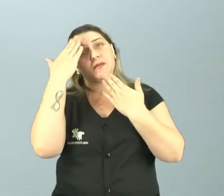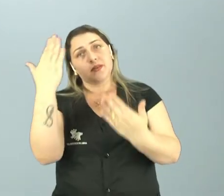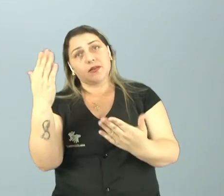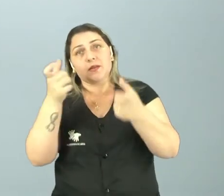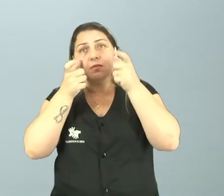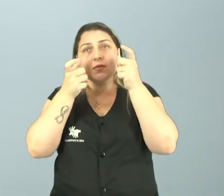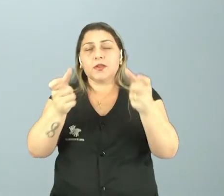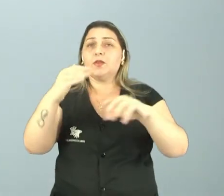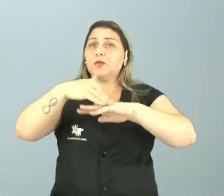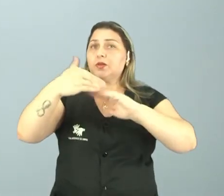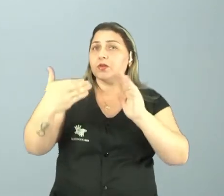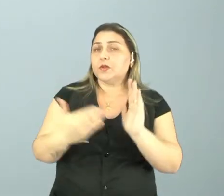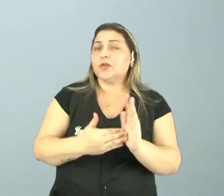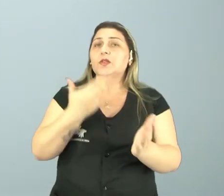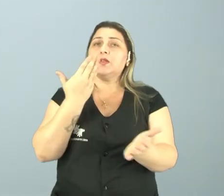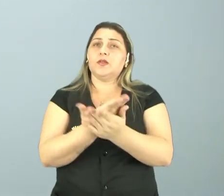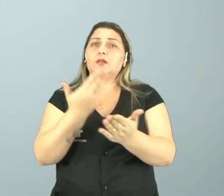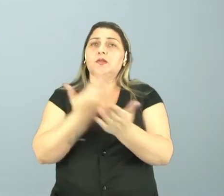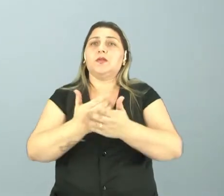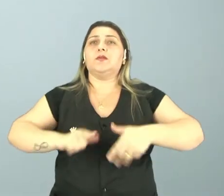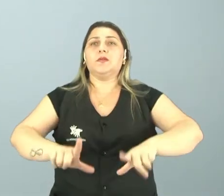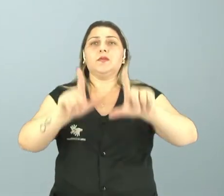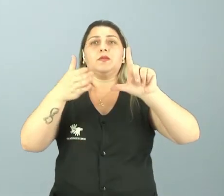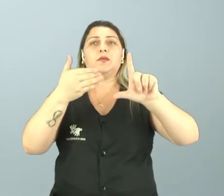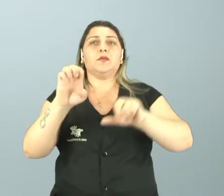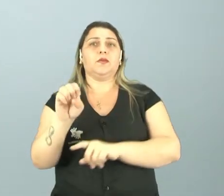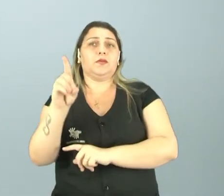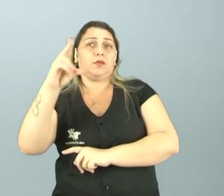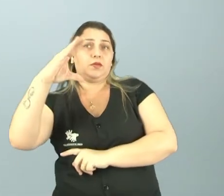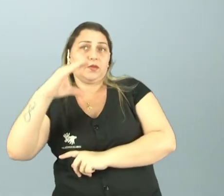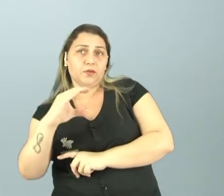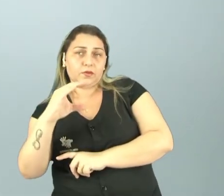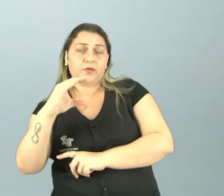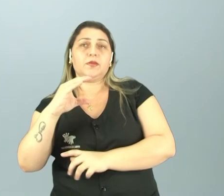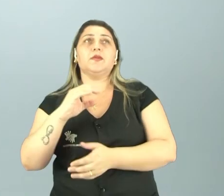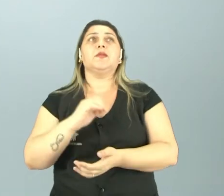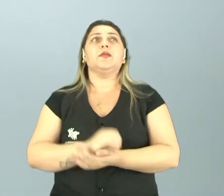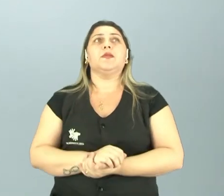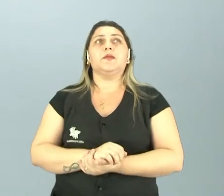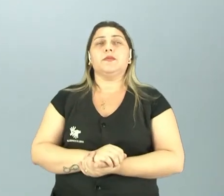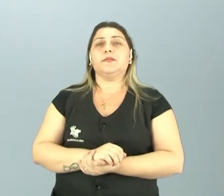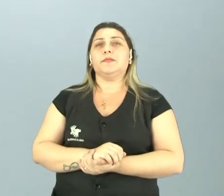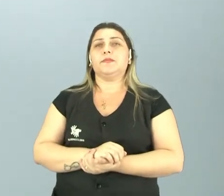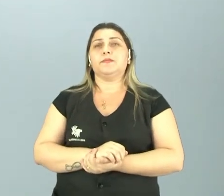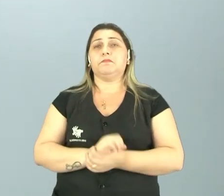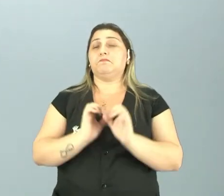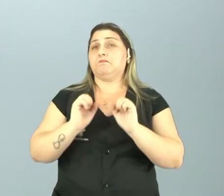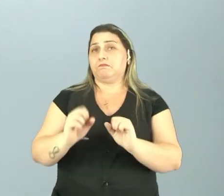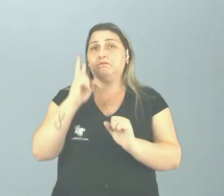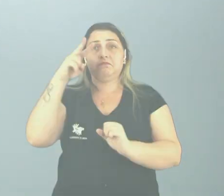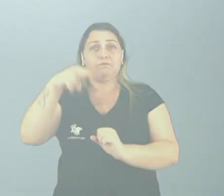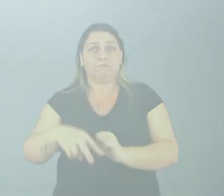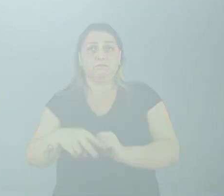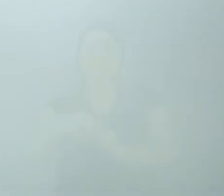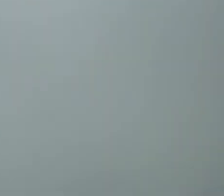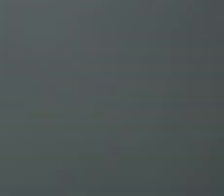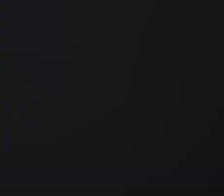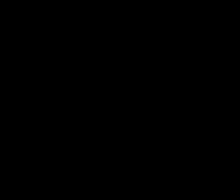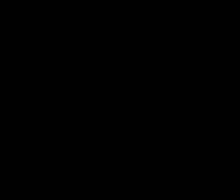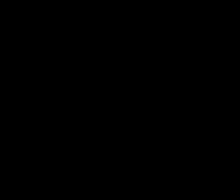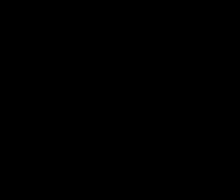pela atenção de todos, tá, pessoal? Essa aula está disponível na plataforma Eduque, tá? E vocês podem acompanhar a qualquer momento.